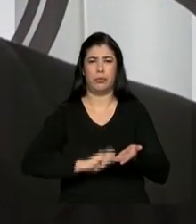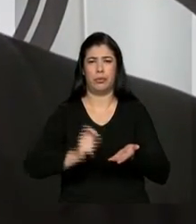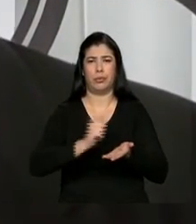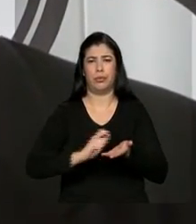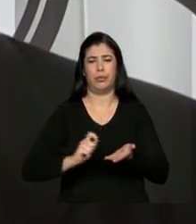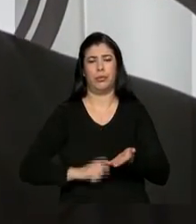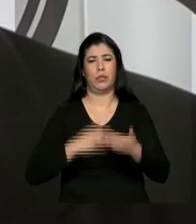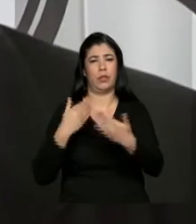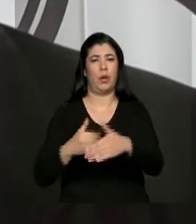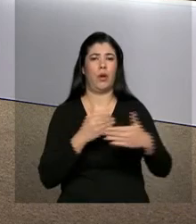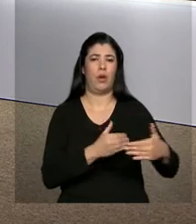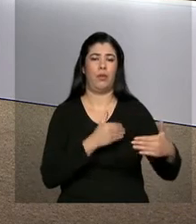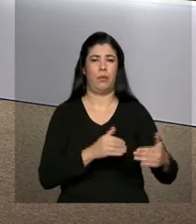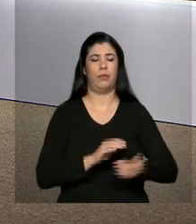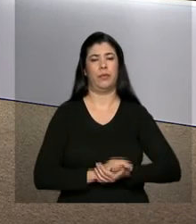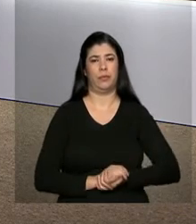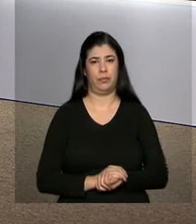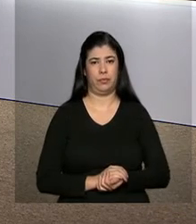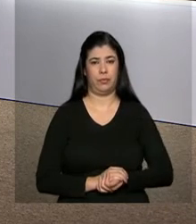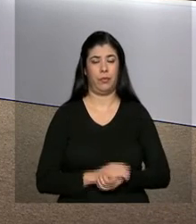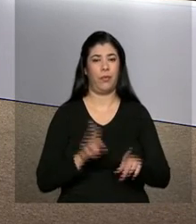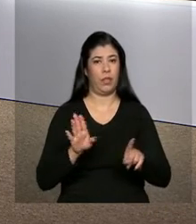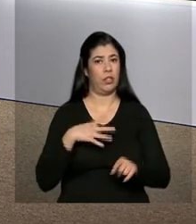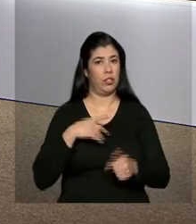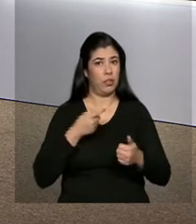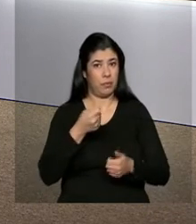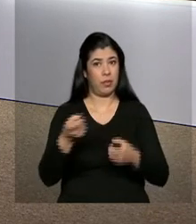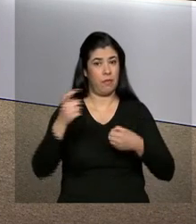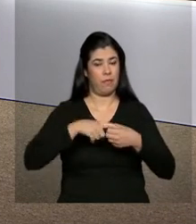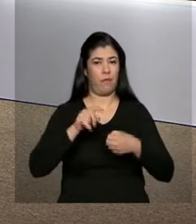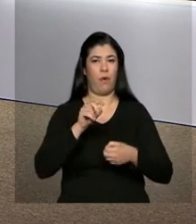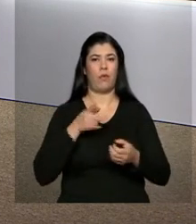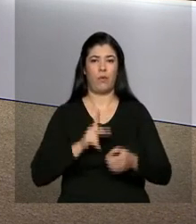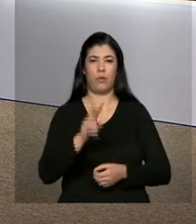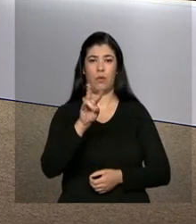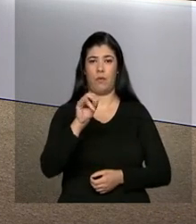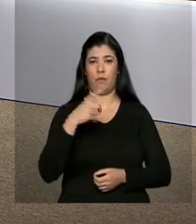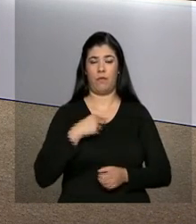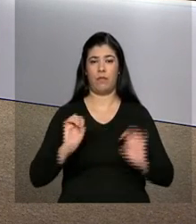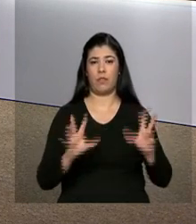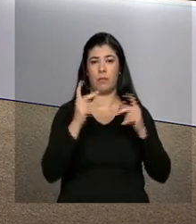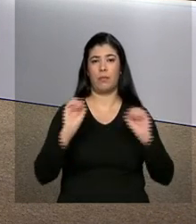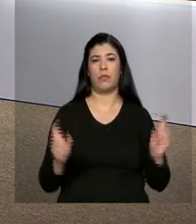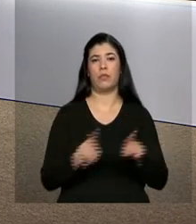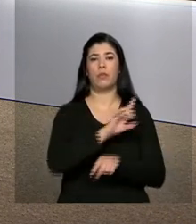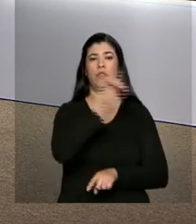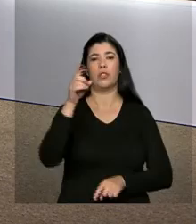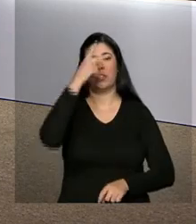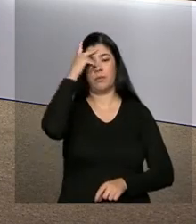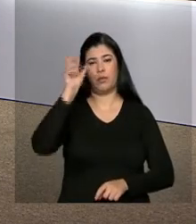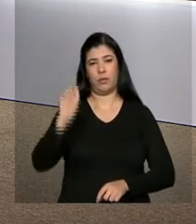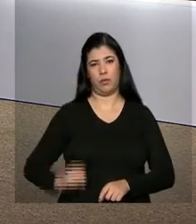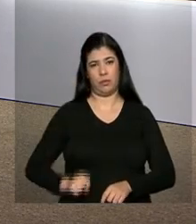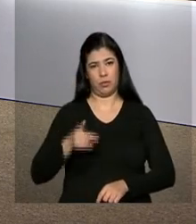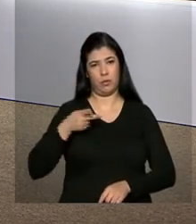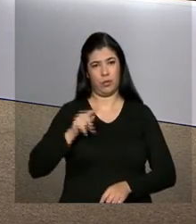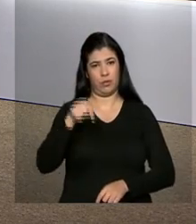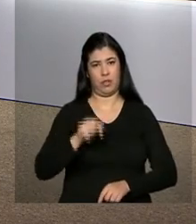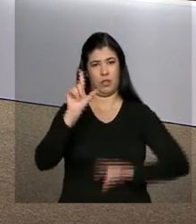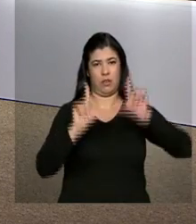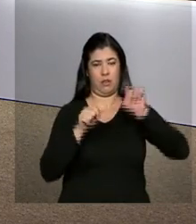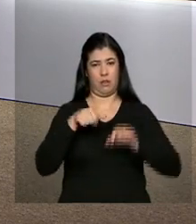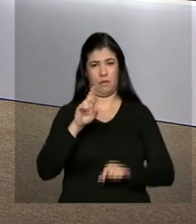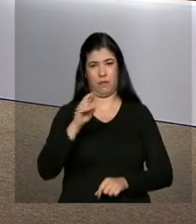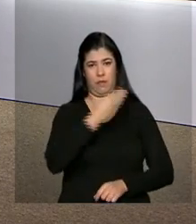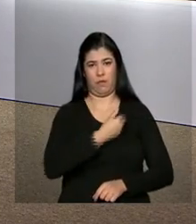prova. E daqui a pouco a gente volta ao vivo com a cerimônia de comemoração do Dia do Diplomata. Continue com a gente